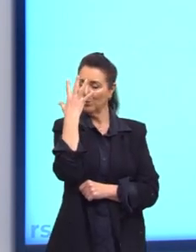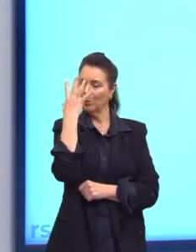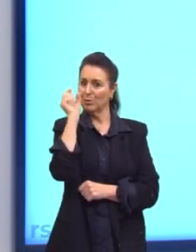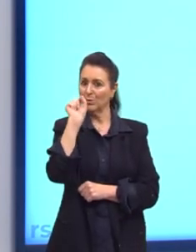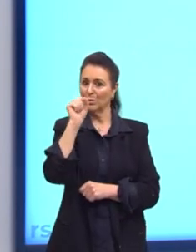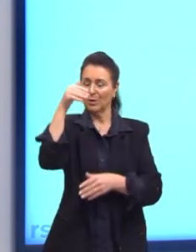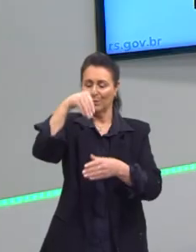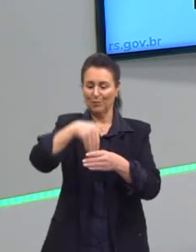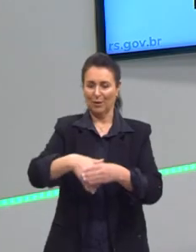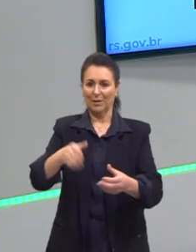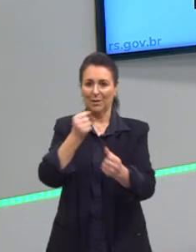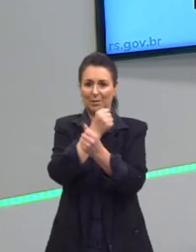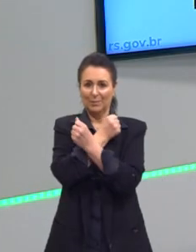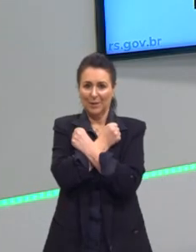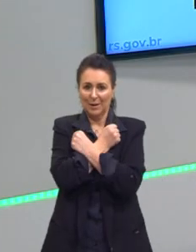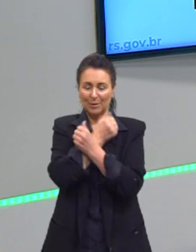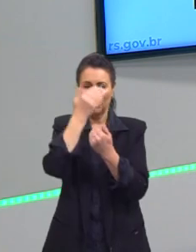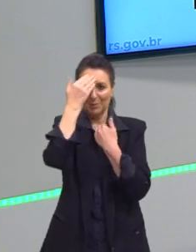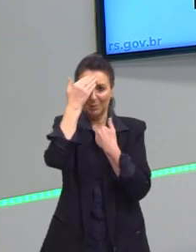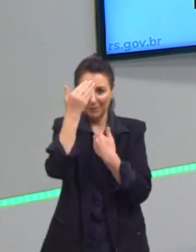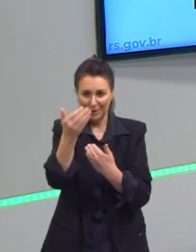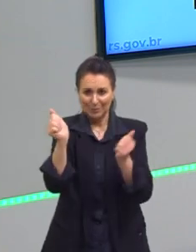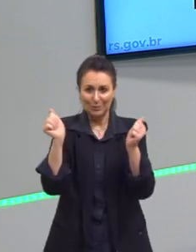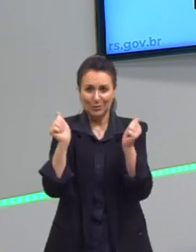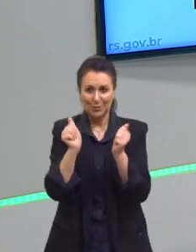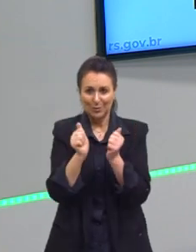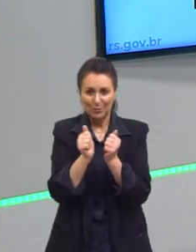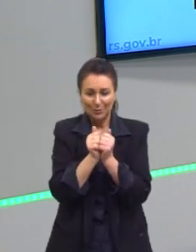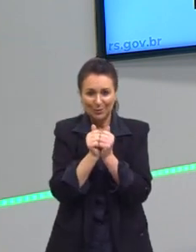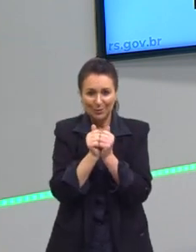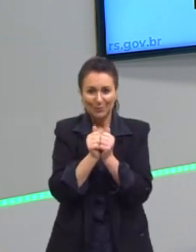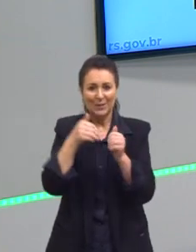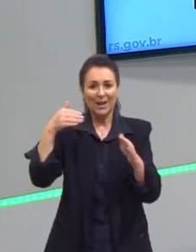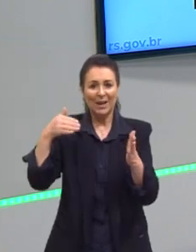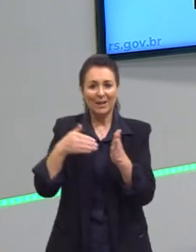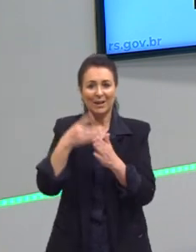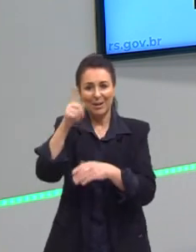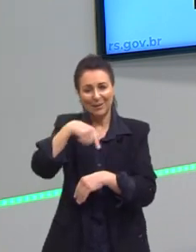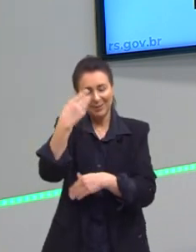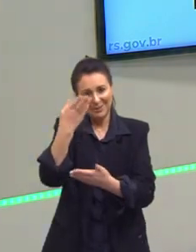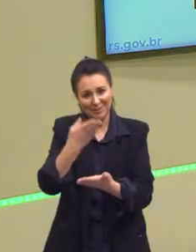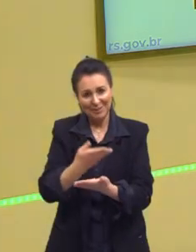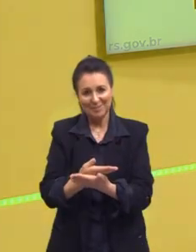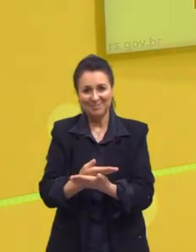grande abraço. Obrigado pela companhia. Foi um privilégio. Até a próxima aula.